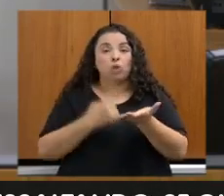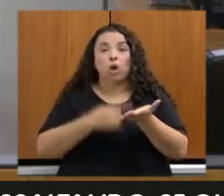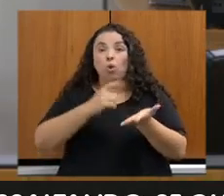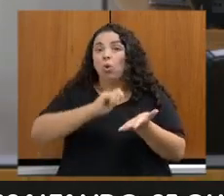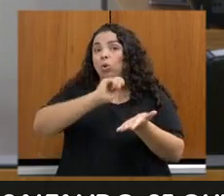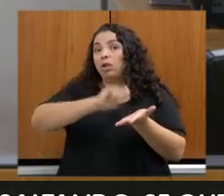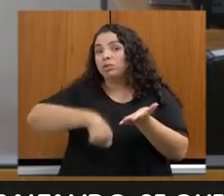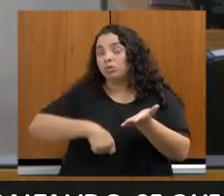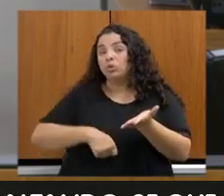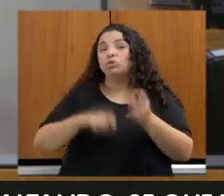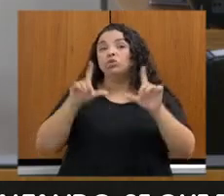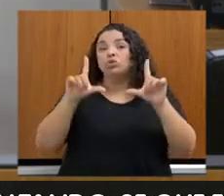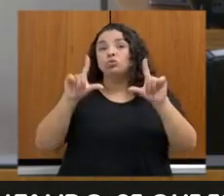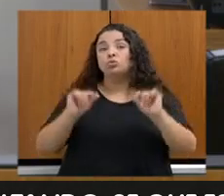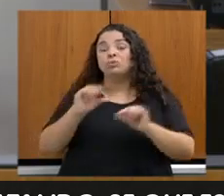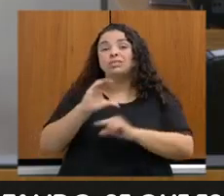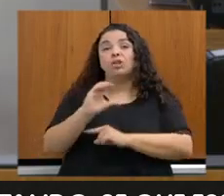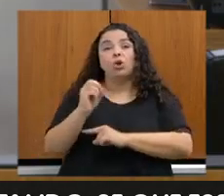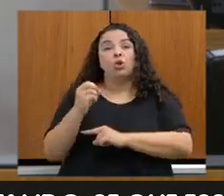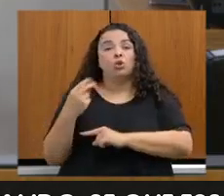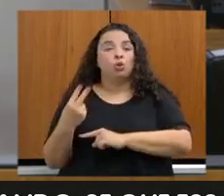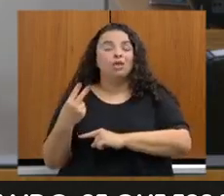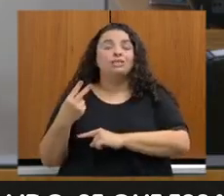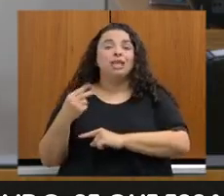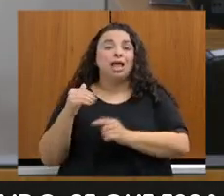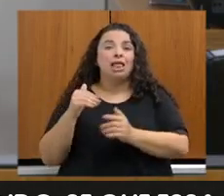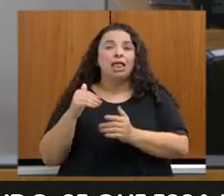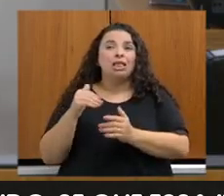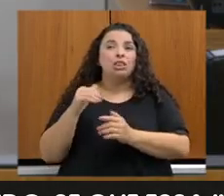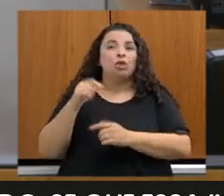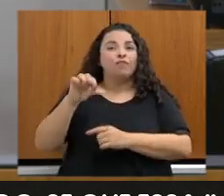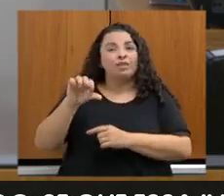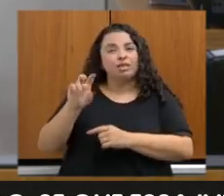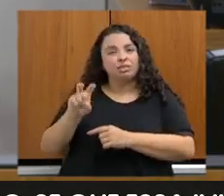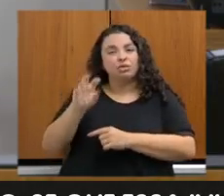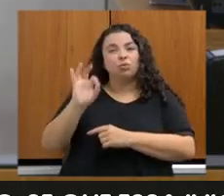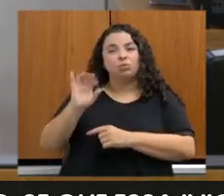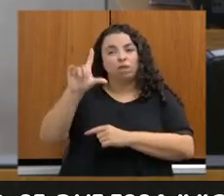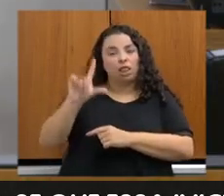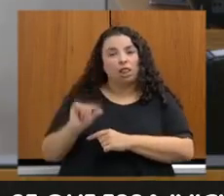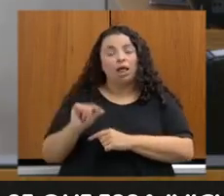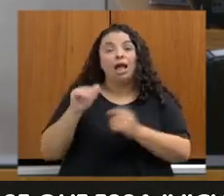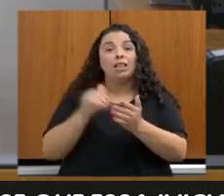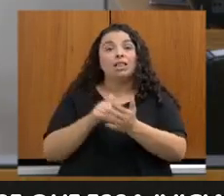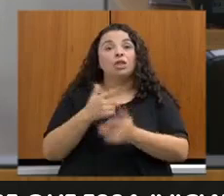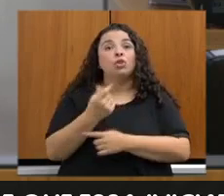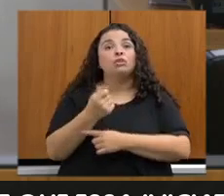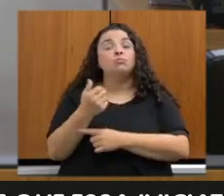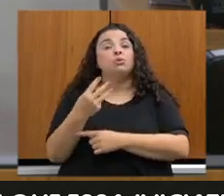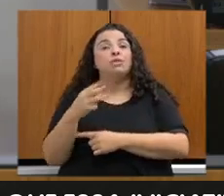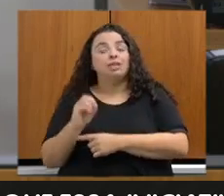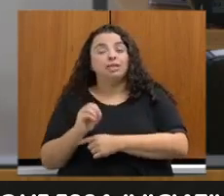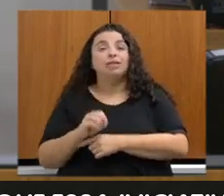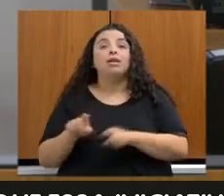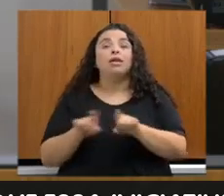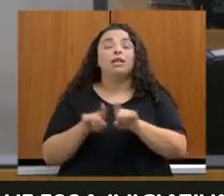em 45% até 2030 e de neutralidade de CO2 até 2050.